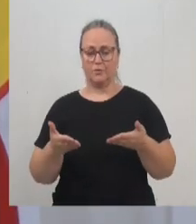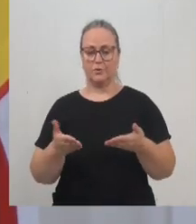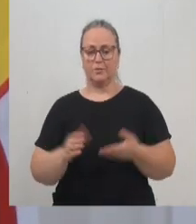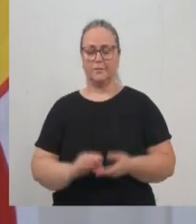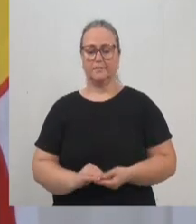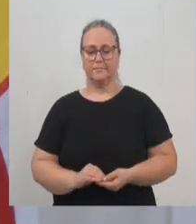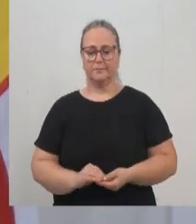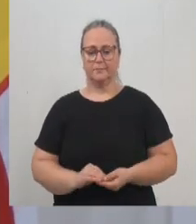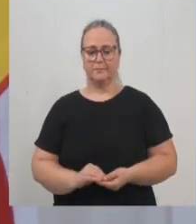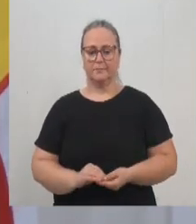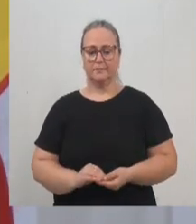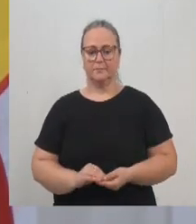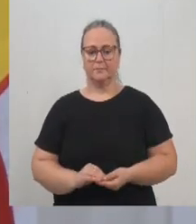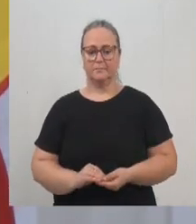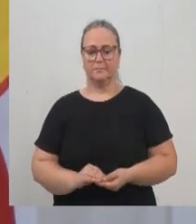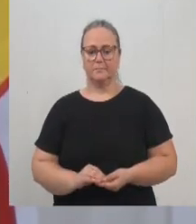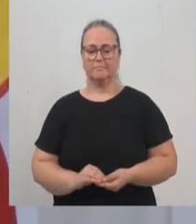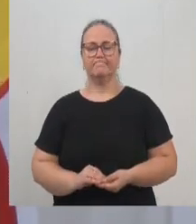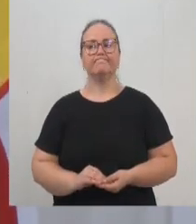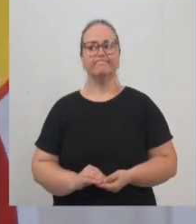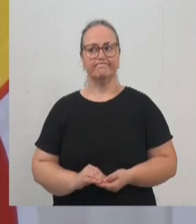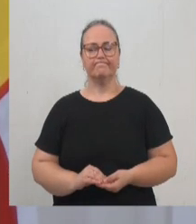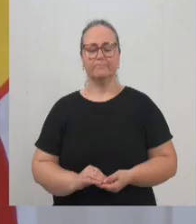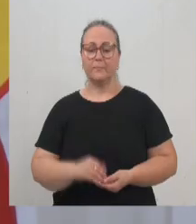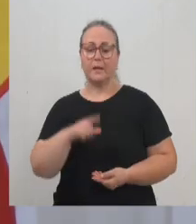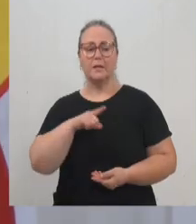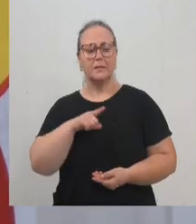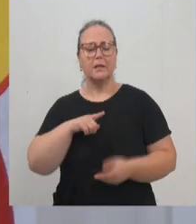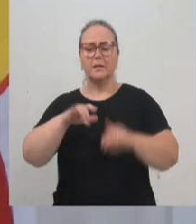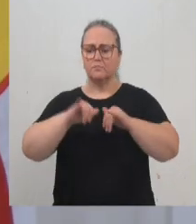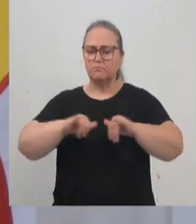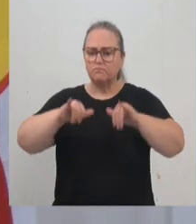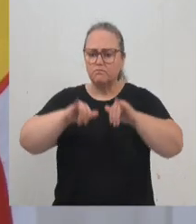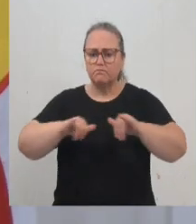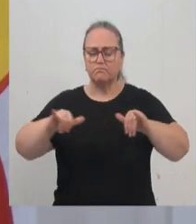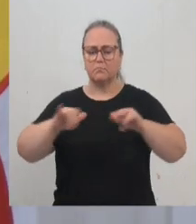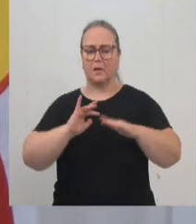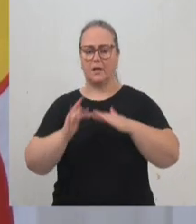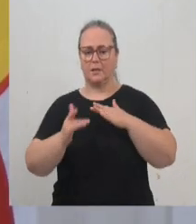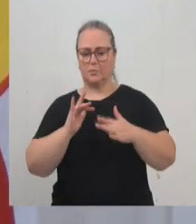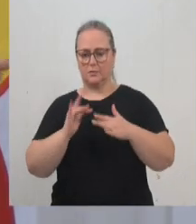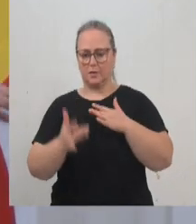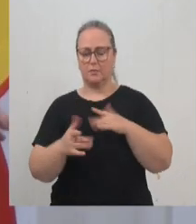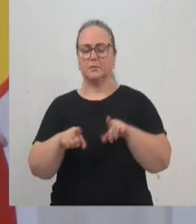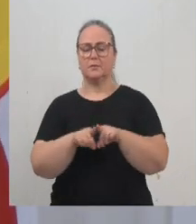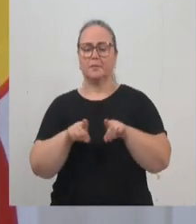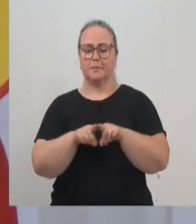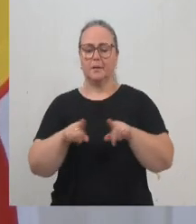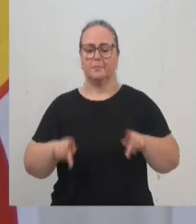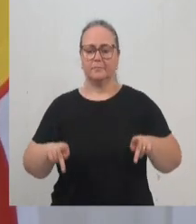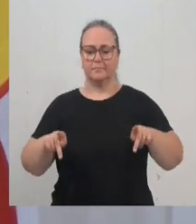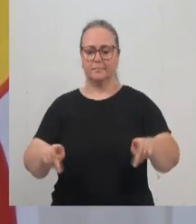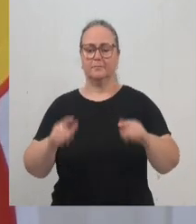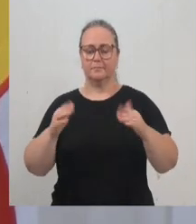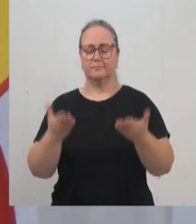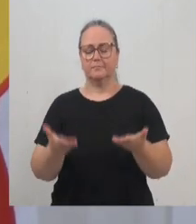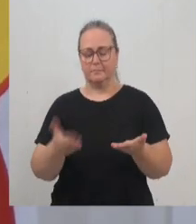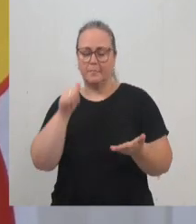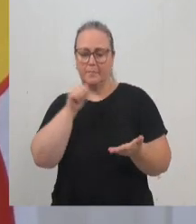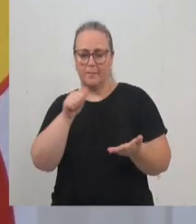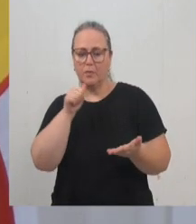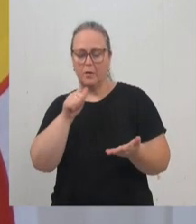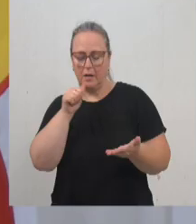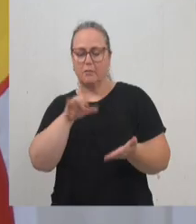notícia que eu vi nas redes sociais, inclusive a nossa Procuradoria da Mulher também fez